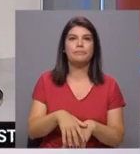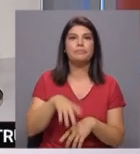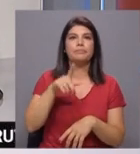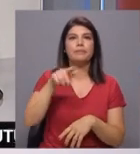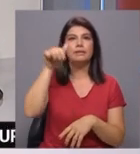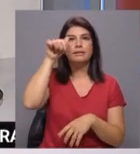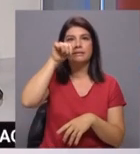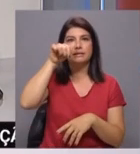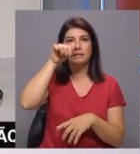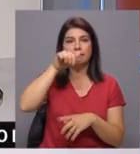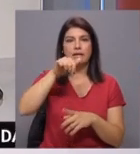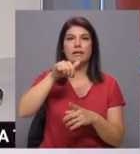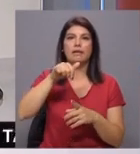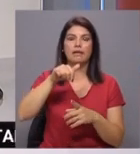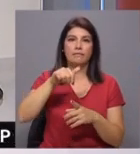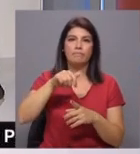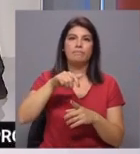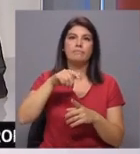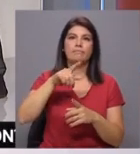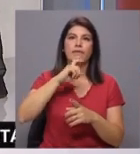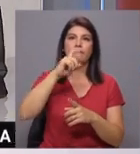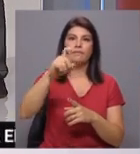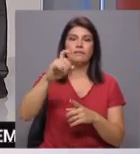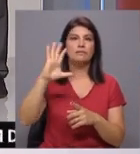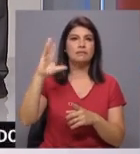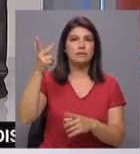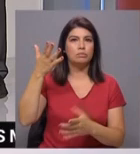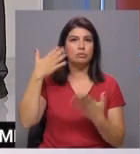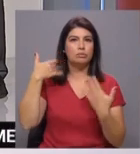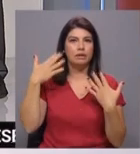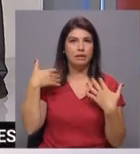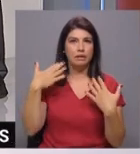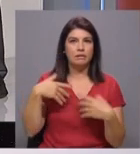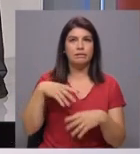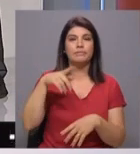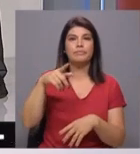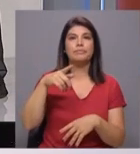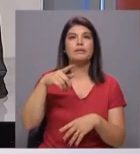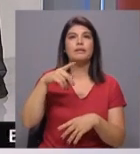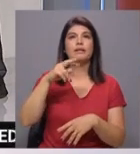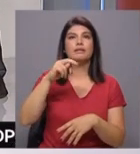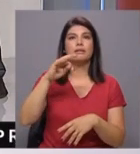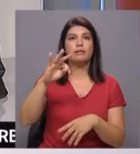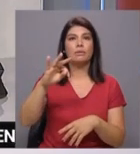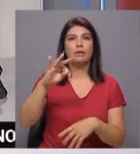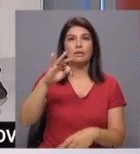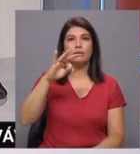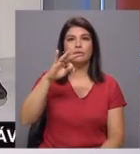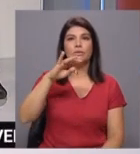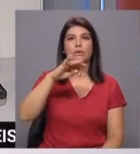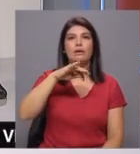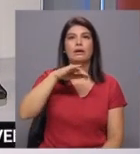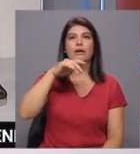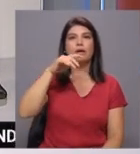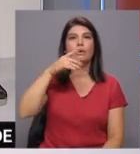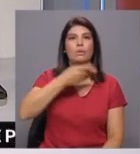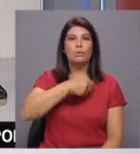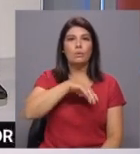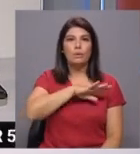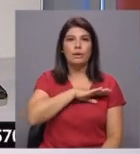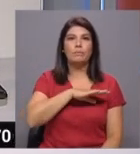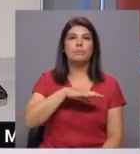Santarém, com aviso de tempo quente para o dia de hoje. Assim, máximas no litoral, 34 para Braga, 33 para Leiria,